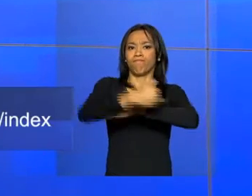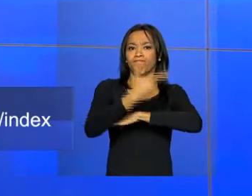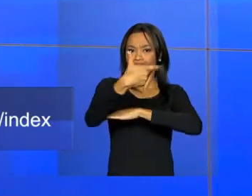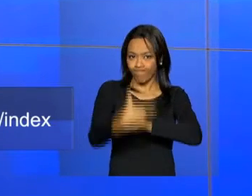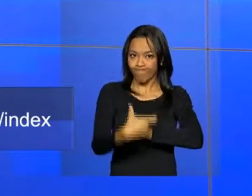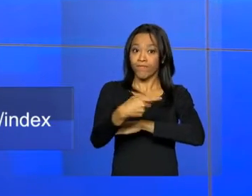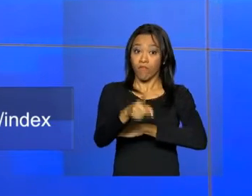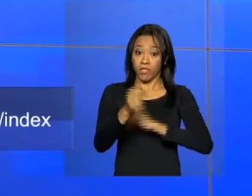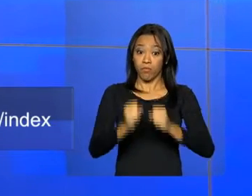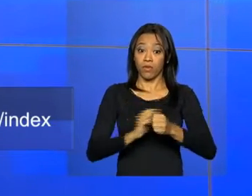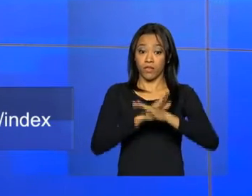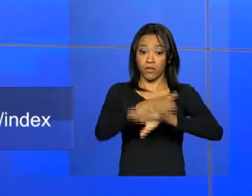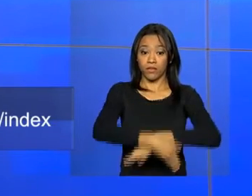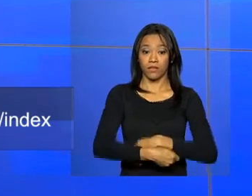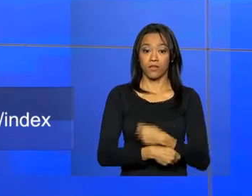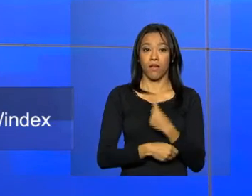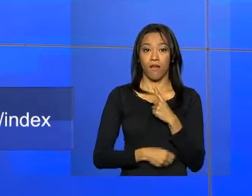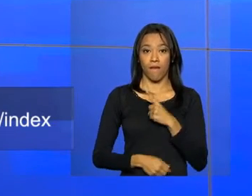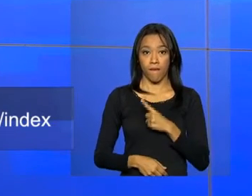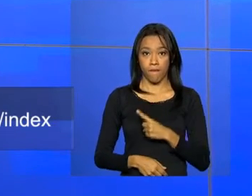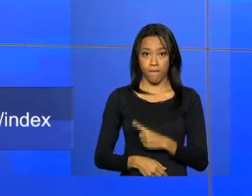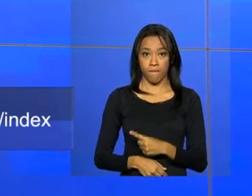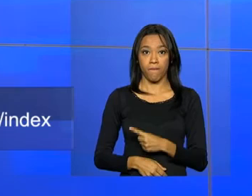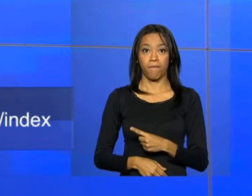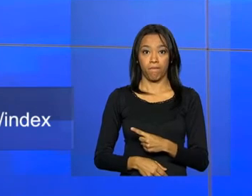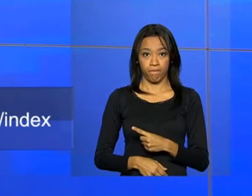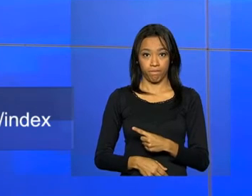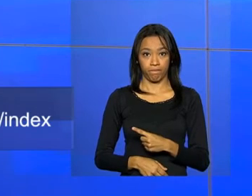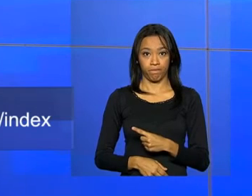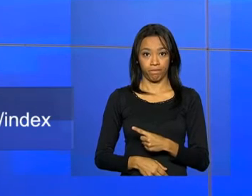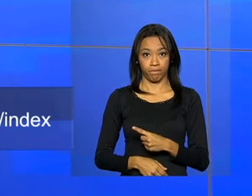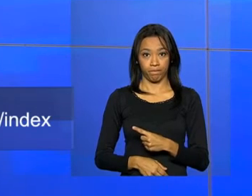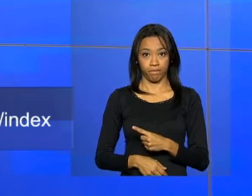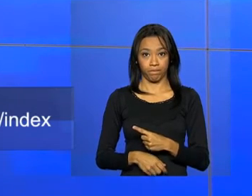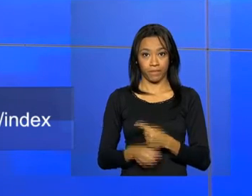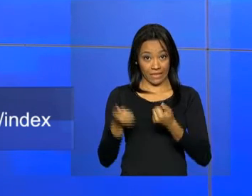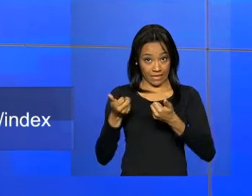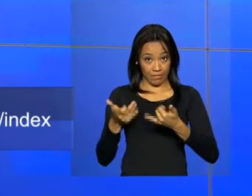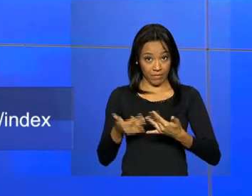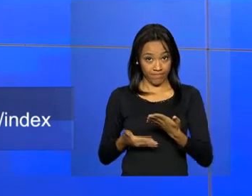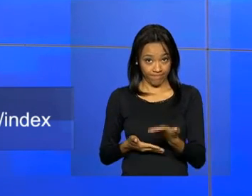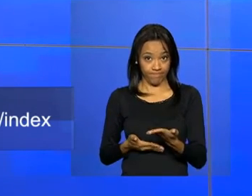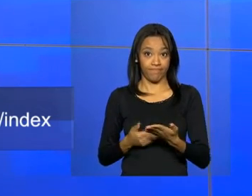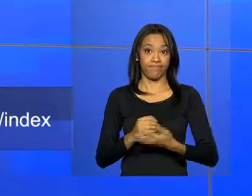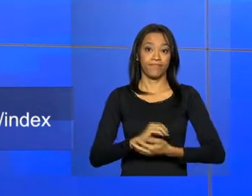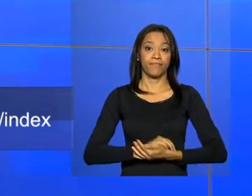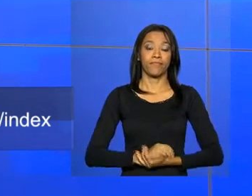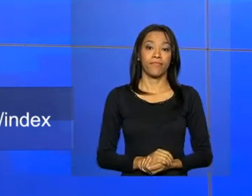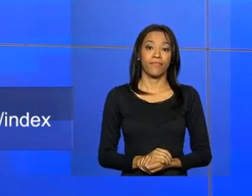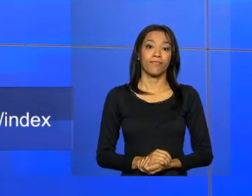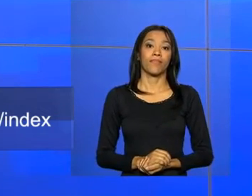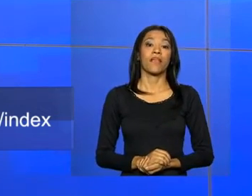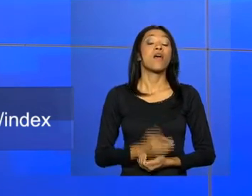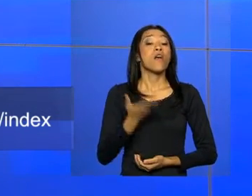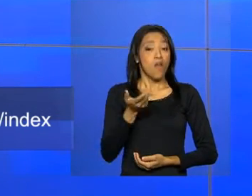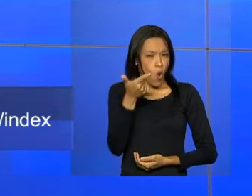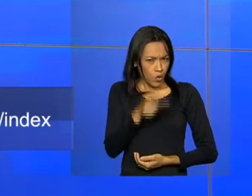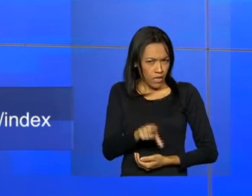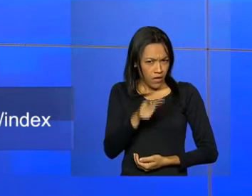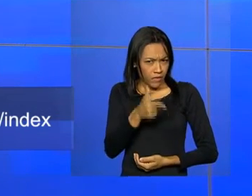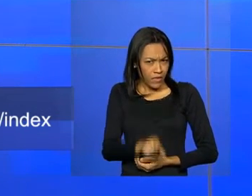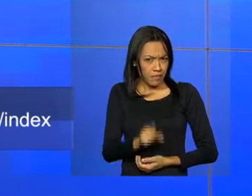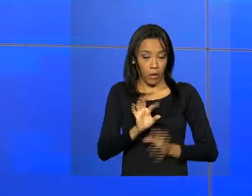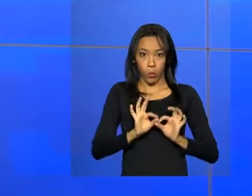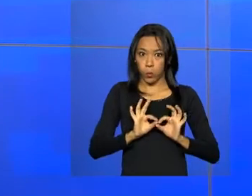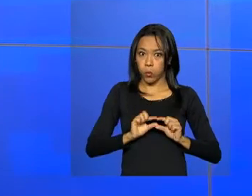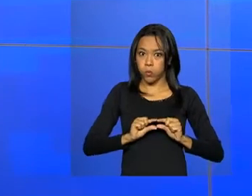webportos.labtrans.ufsc.br barra brasil barra index, esse aqui, vou repetir que o